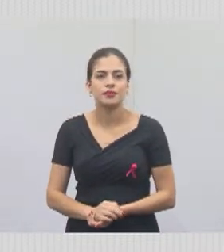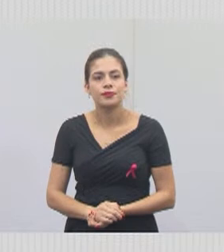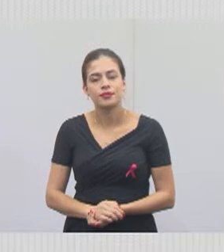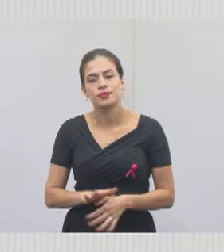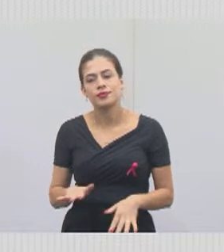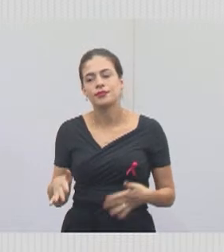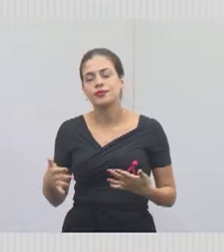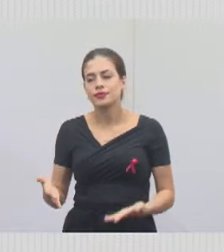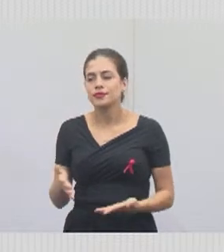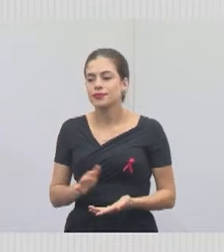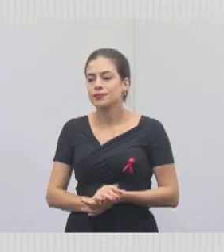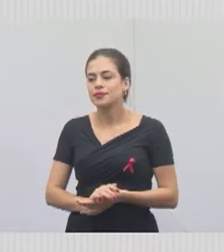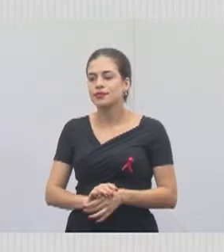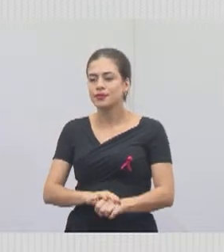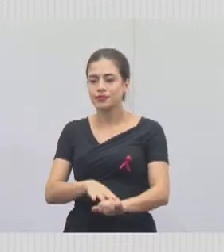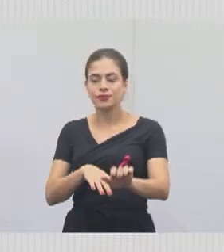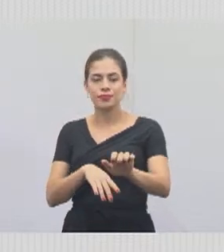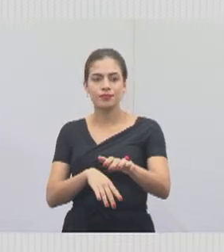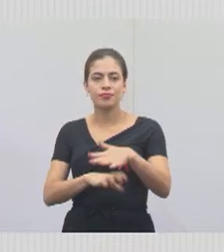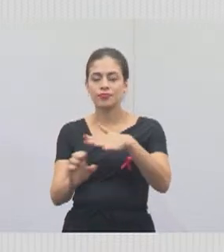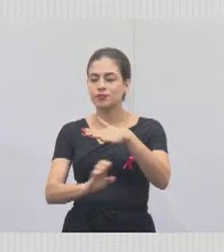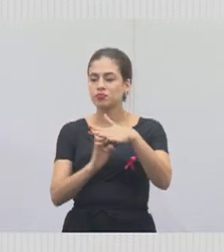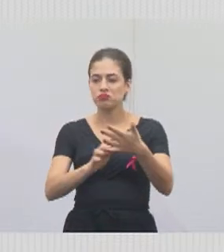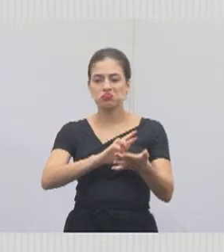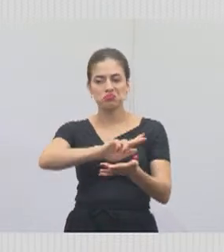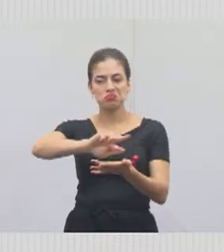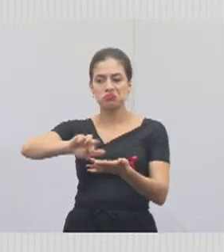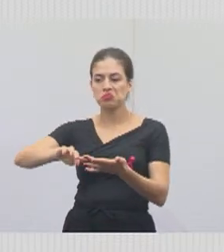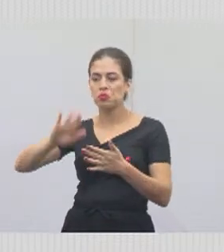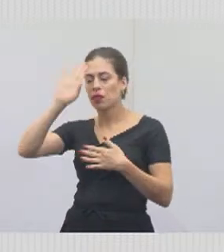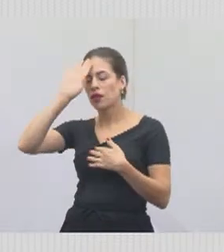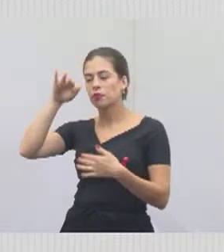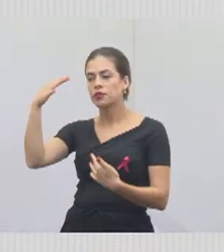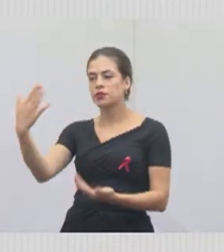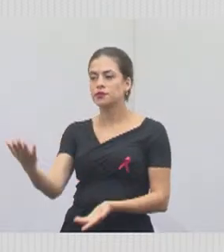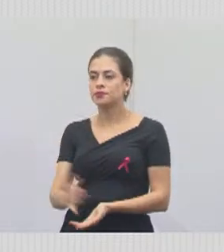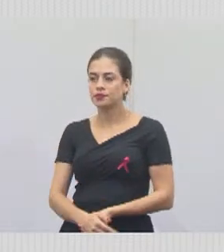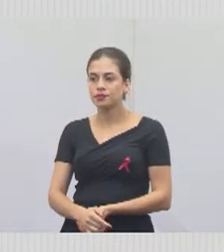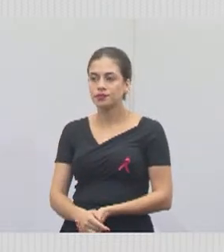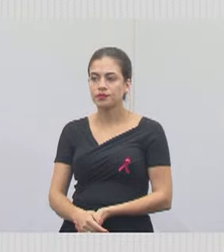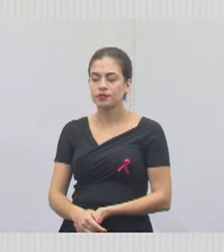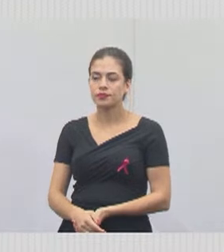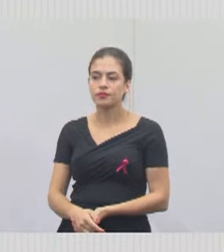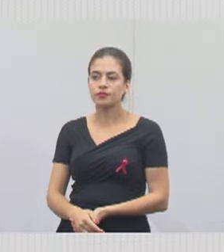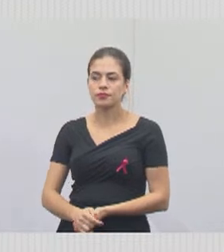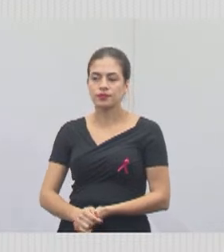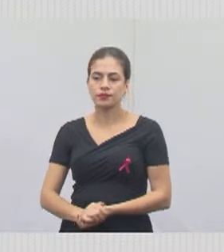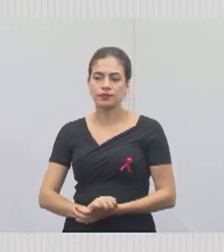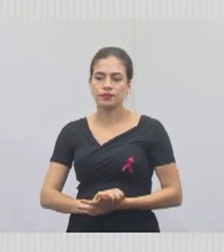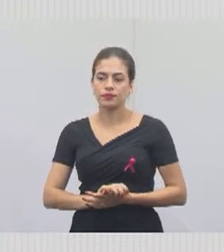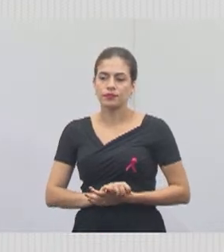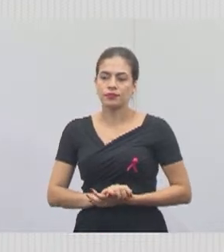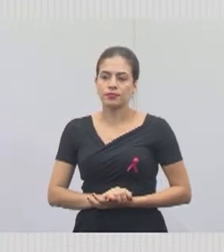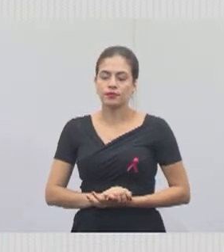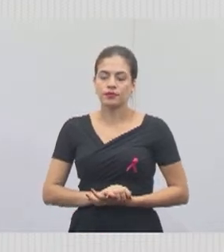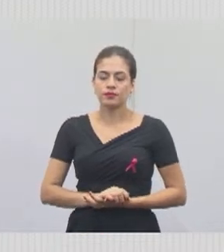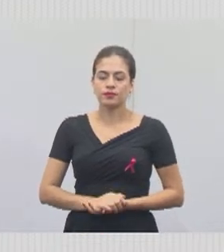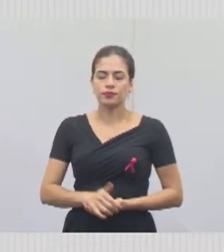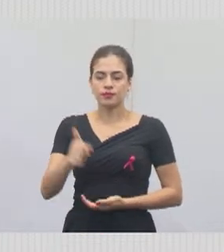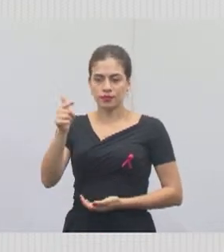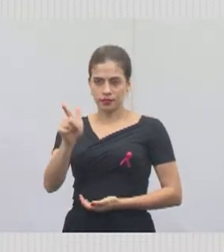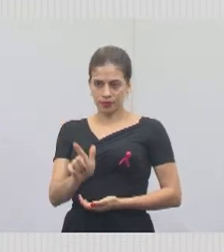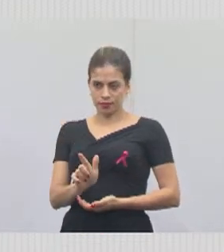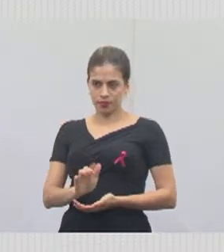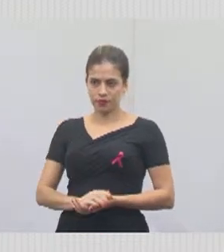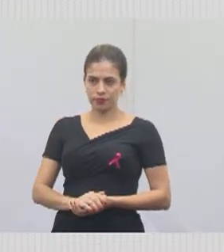empresas foram homenageadas e a CCRH foi uma delas. Bom, próximo